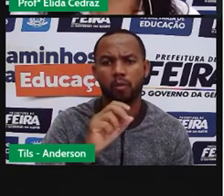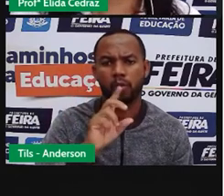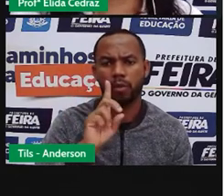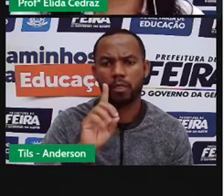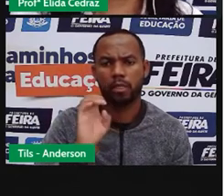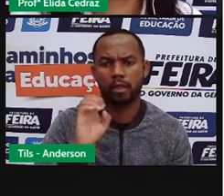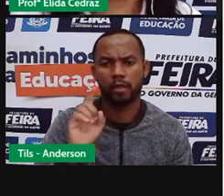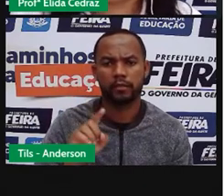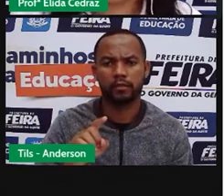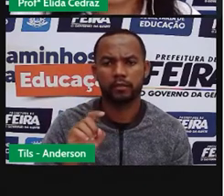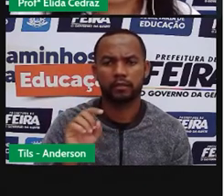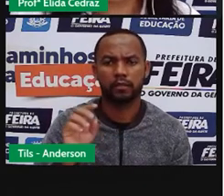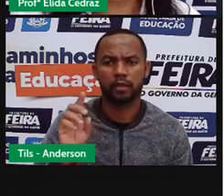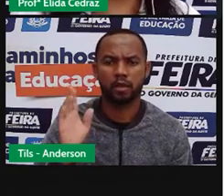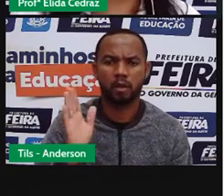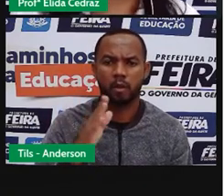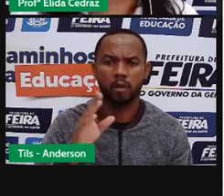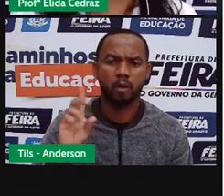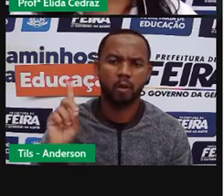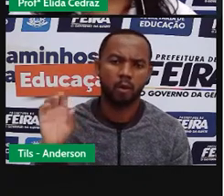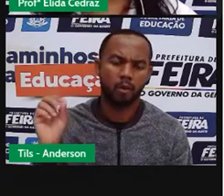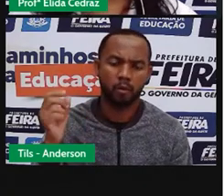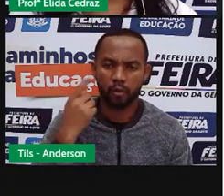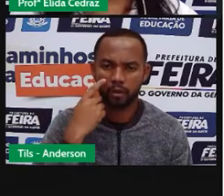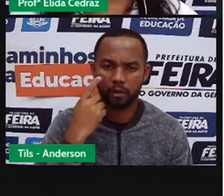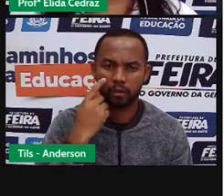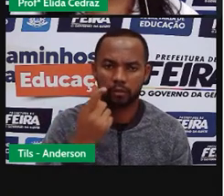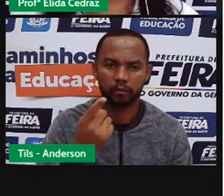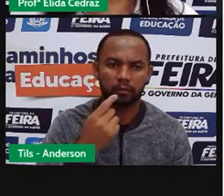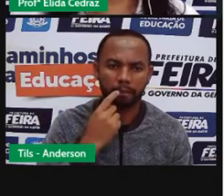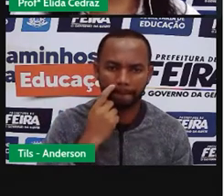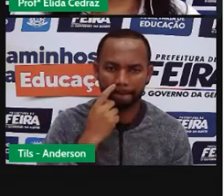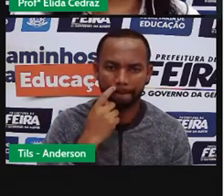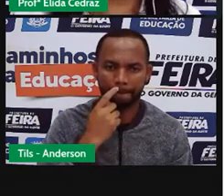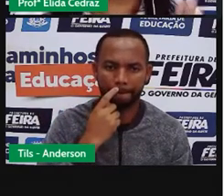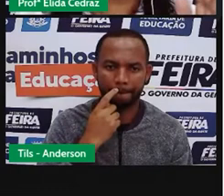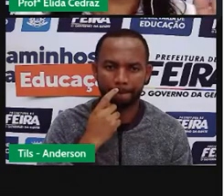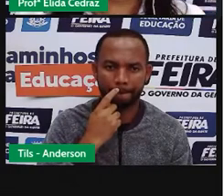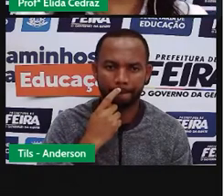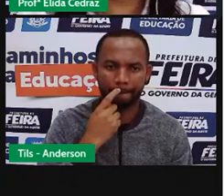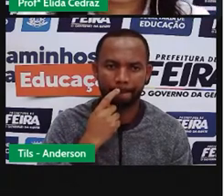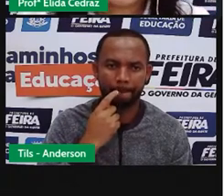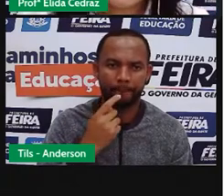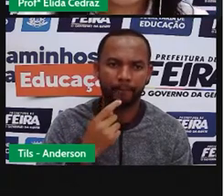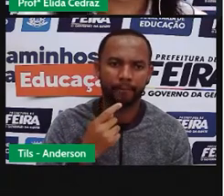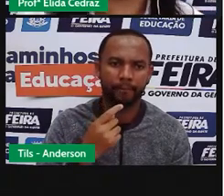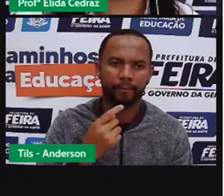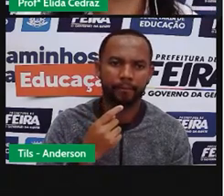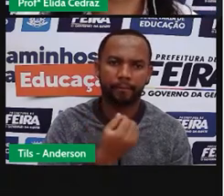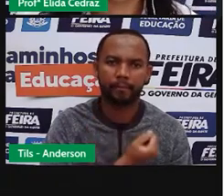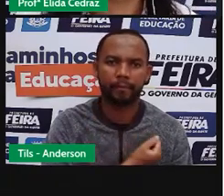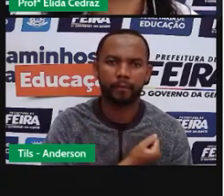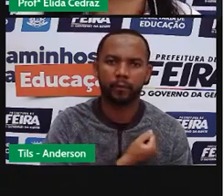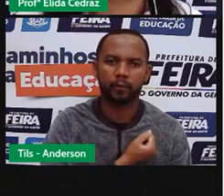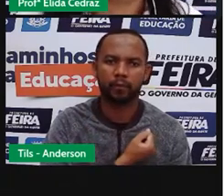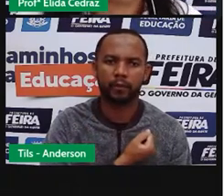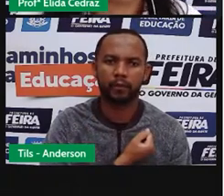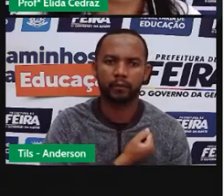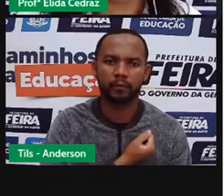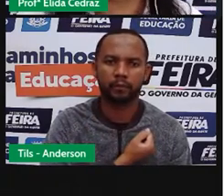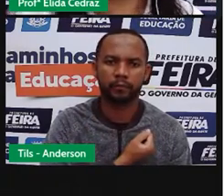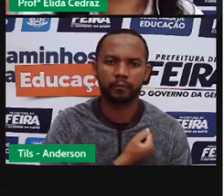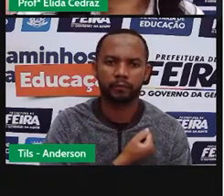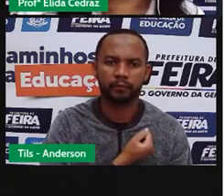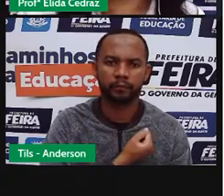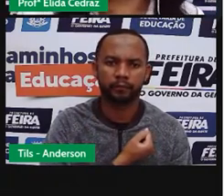O relógio digital ou sem ponteiro. O número do lado esquerdo indica as